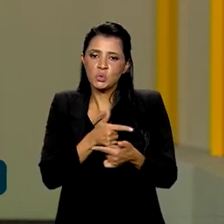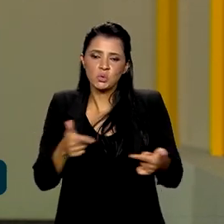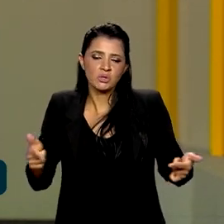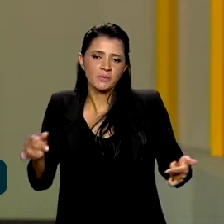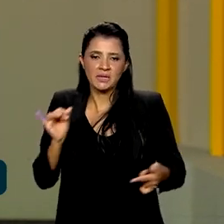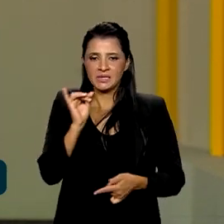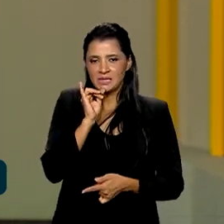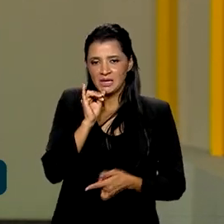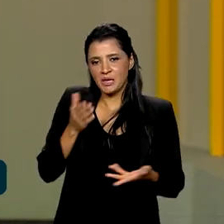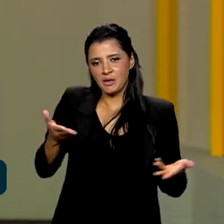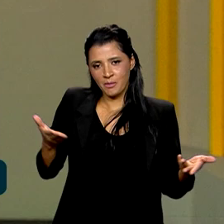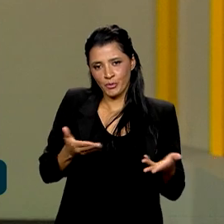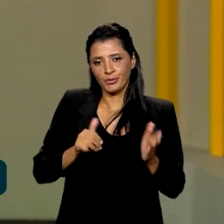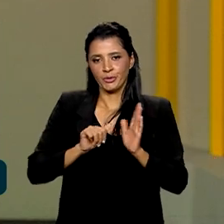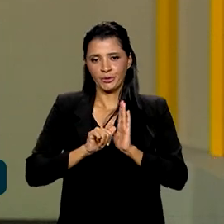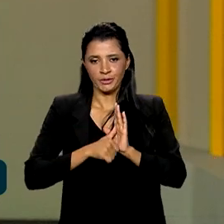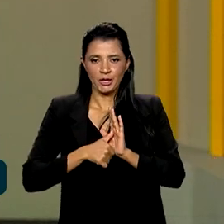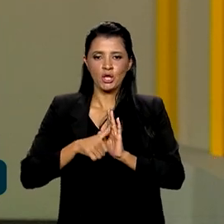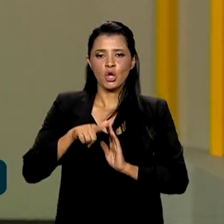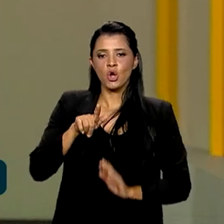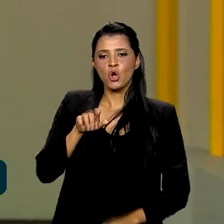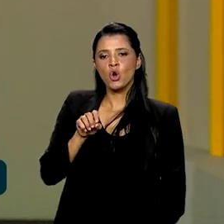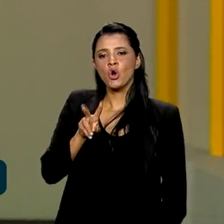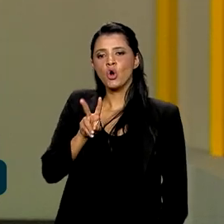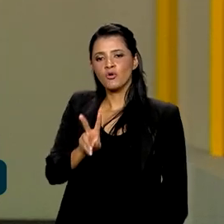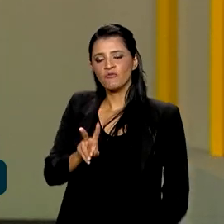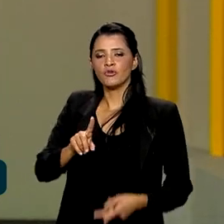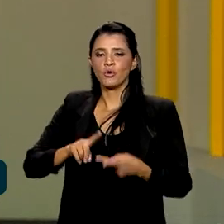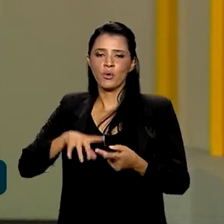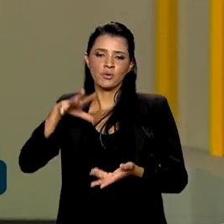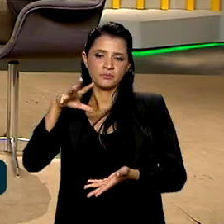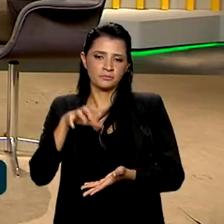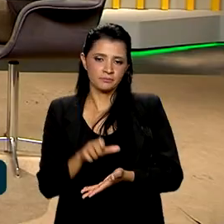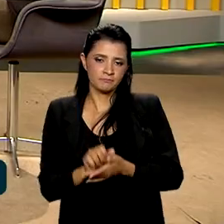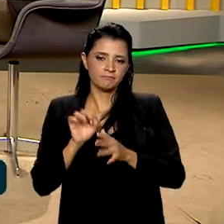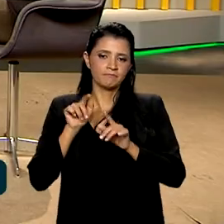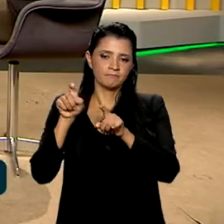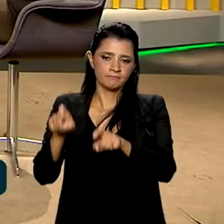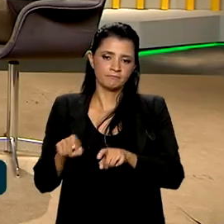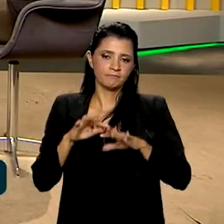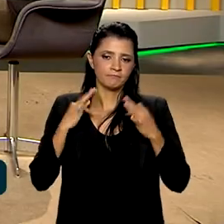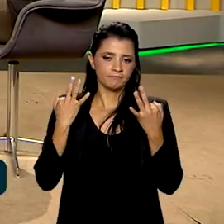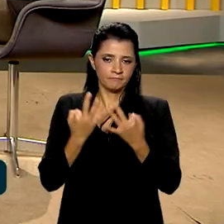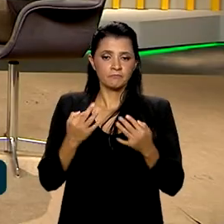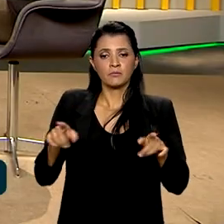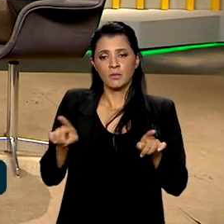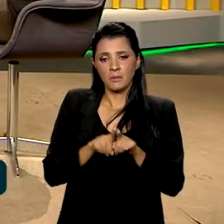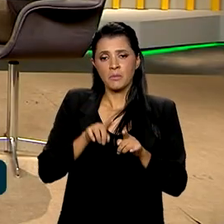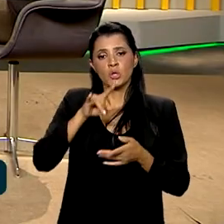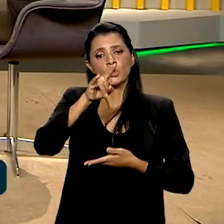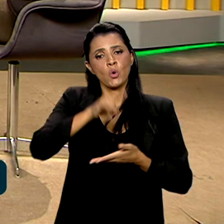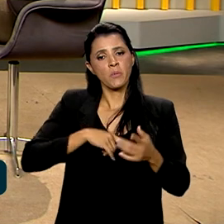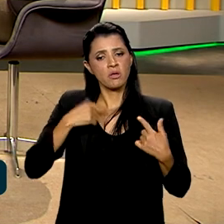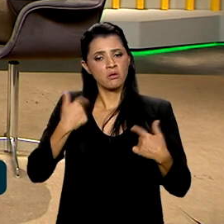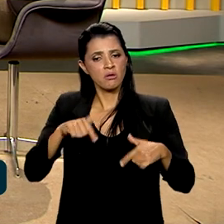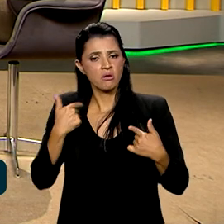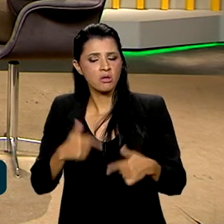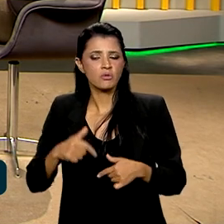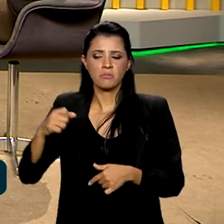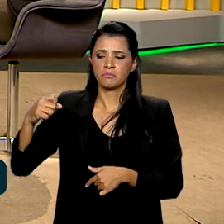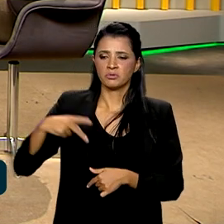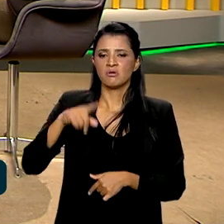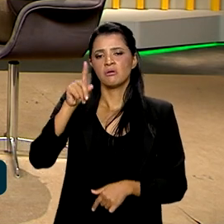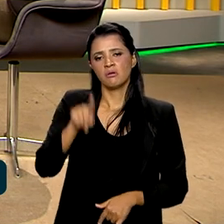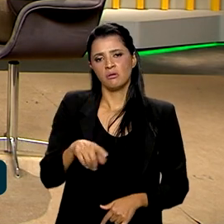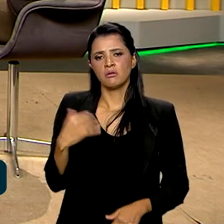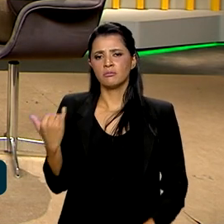falar assim, como, por exemplo, a identidade do GOV-BR ou o Cadastro da Agricultura Familiar e, além disso, documentos trabalhistas, previdenciários, que são